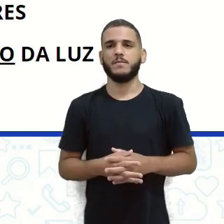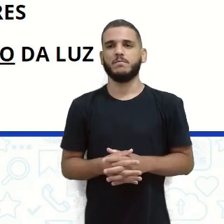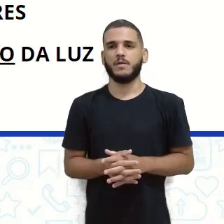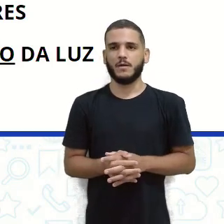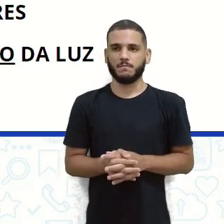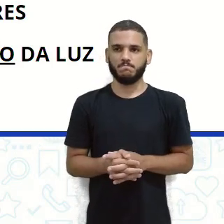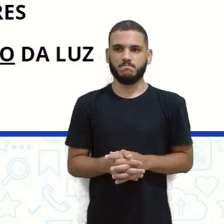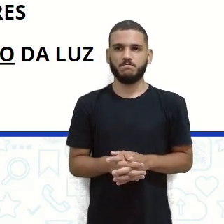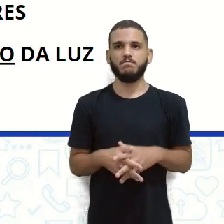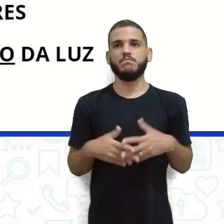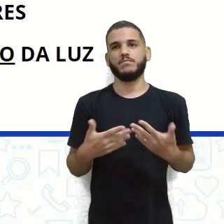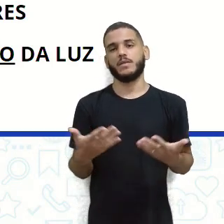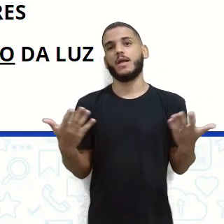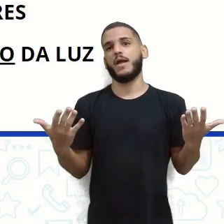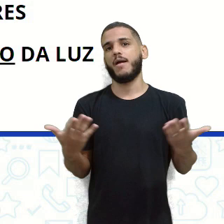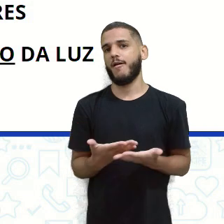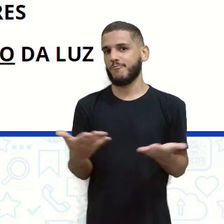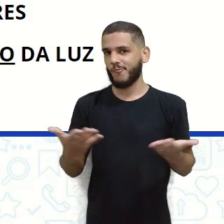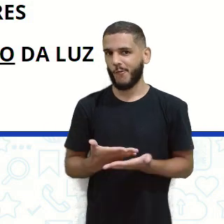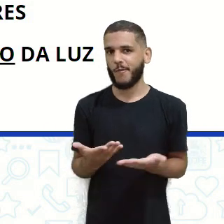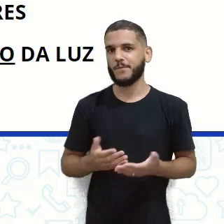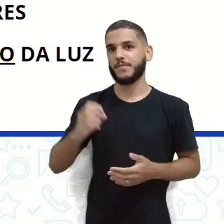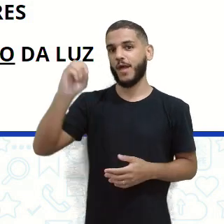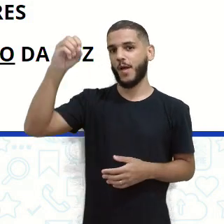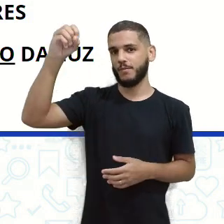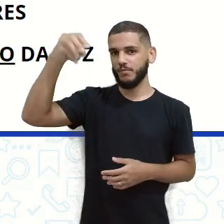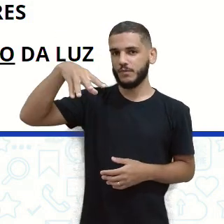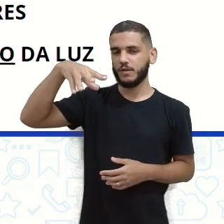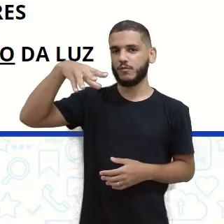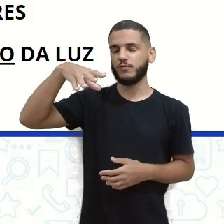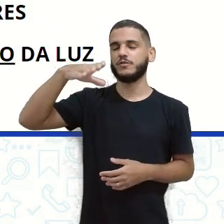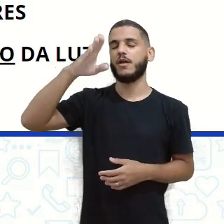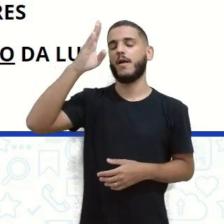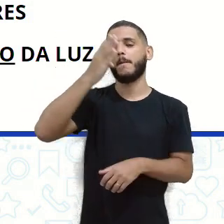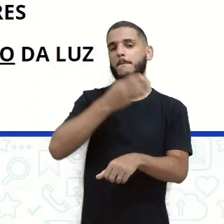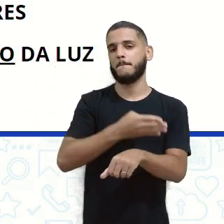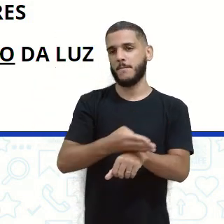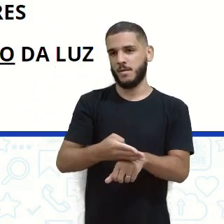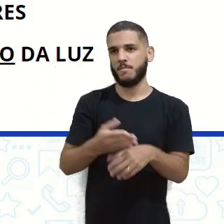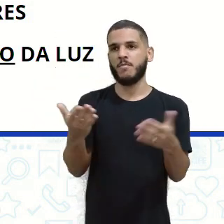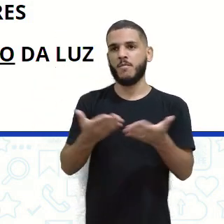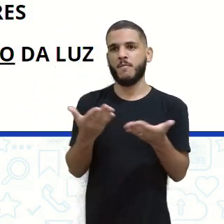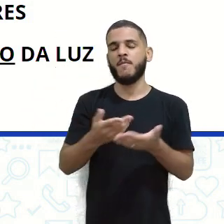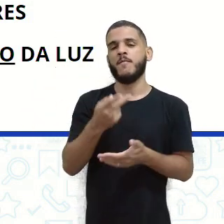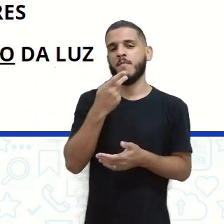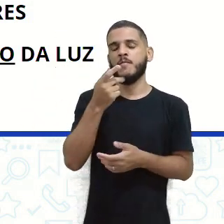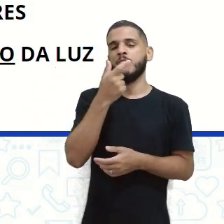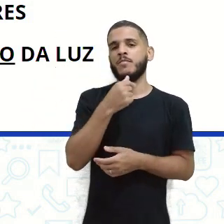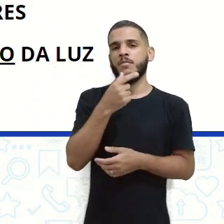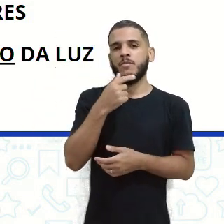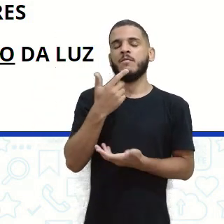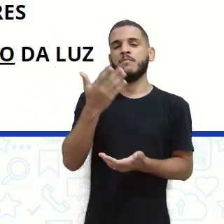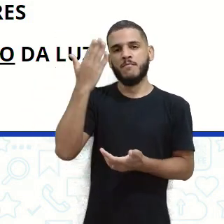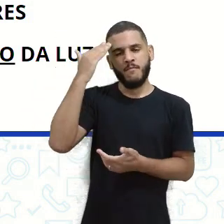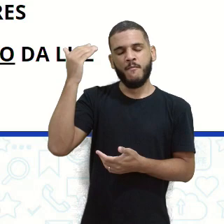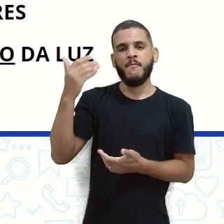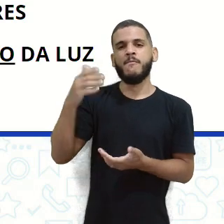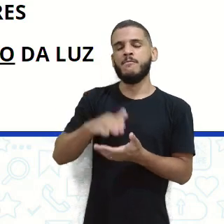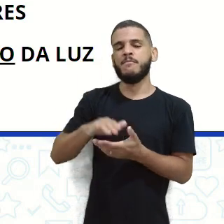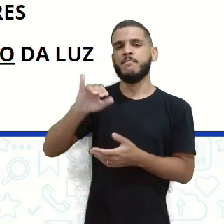E a luz branca aí, tá agora, professora. gente vai falar de Isaac Newton, né? E a gente tem esse